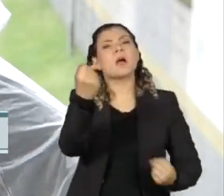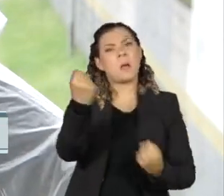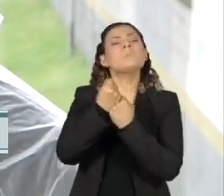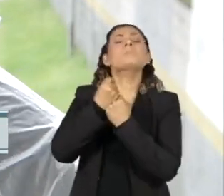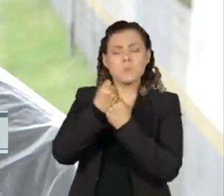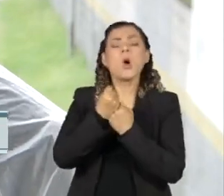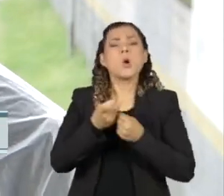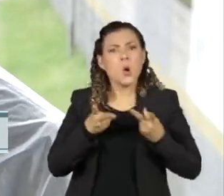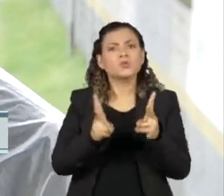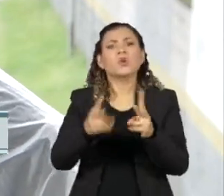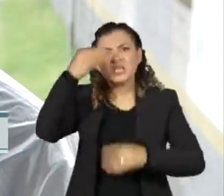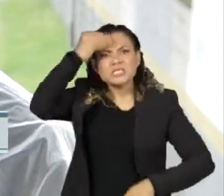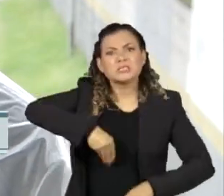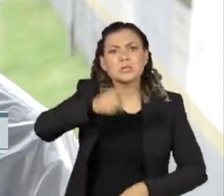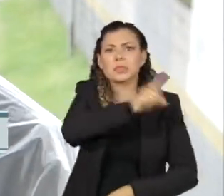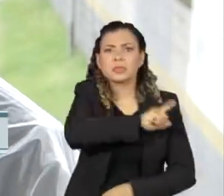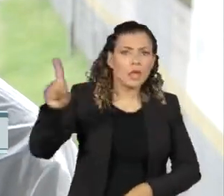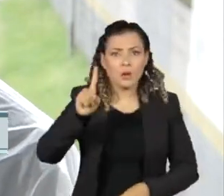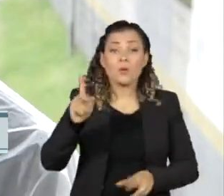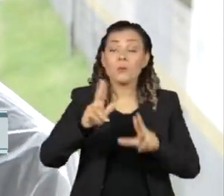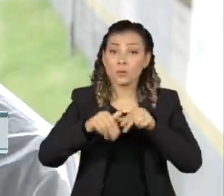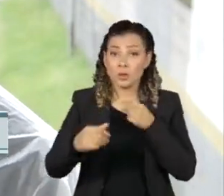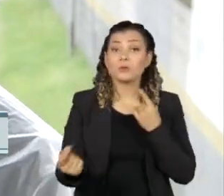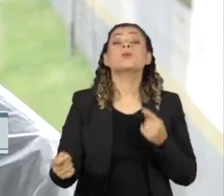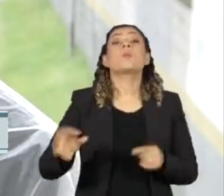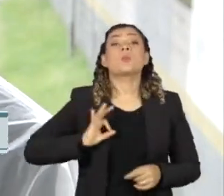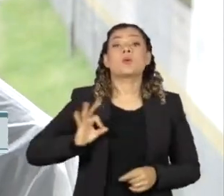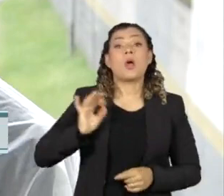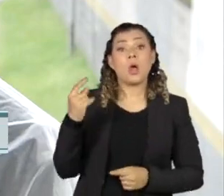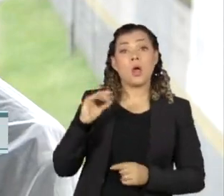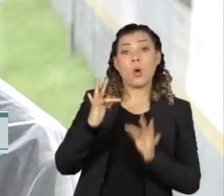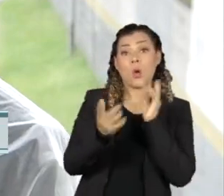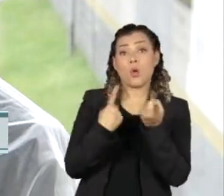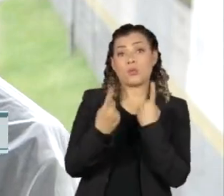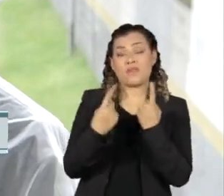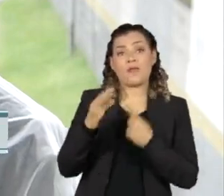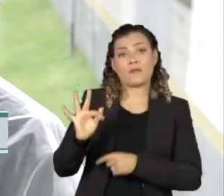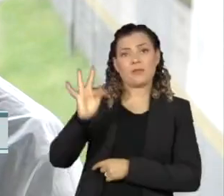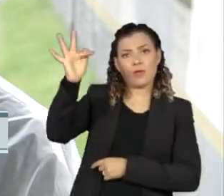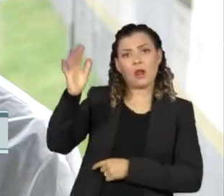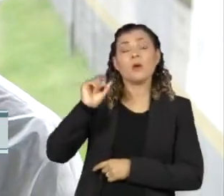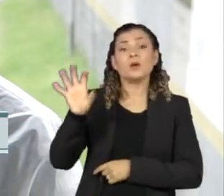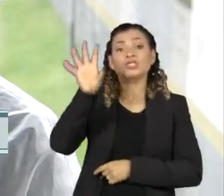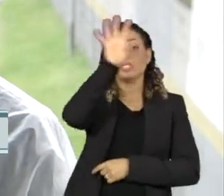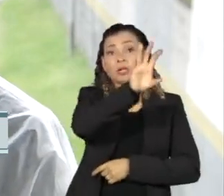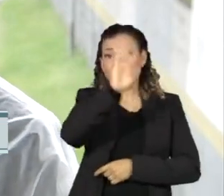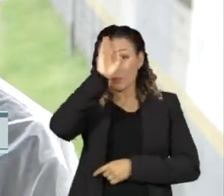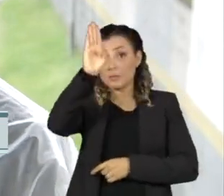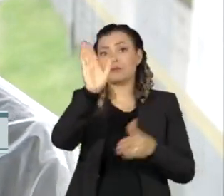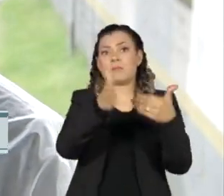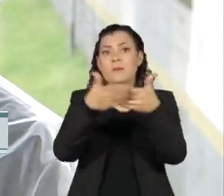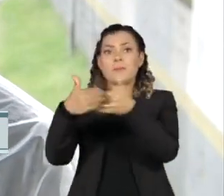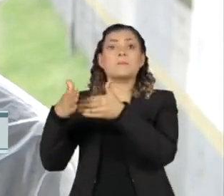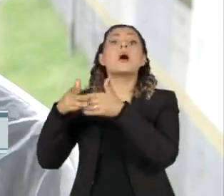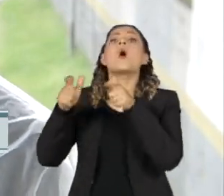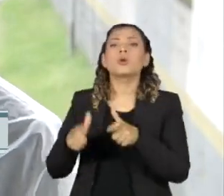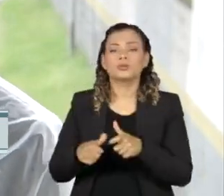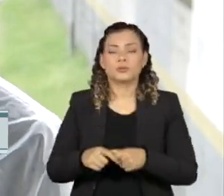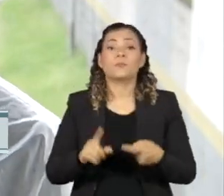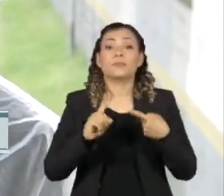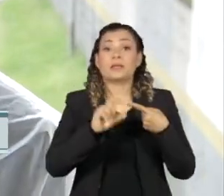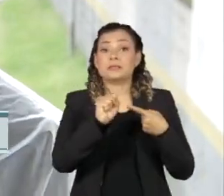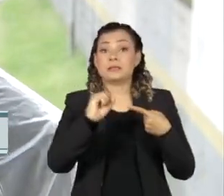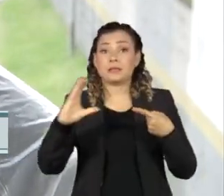desistir tão cedo. De acordo com a Polícia Rodoviária Federal, os estados com maior número de interdições e bloqueios são